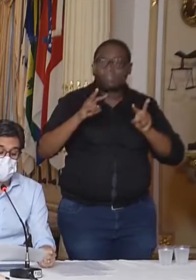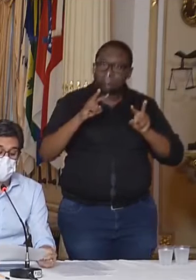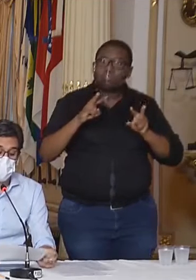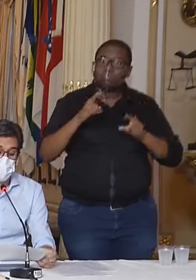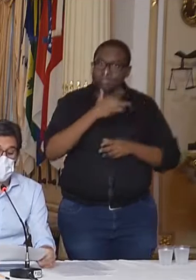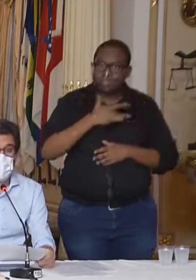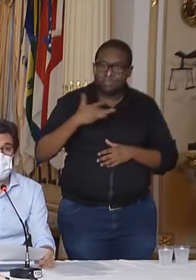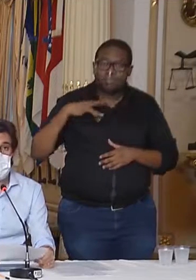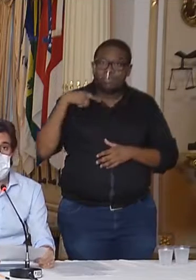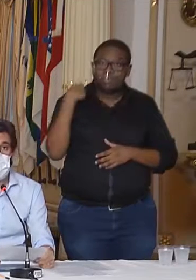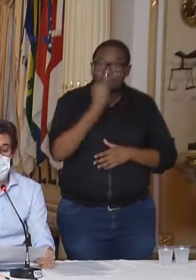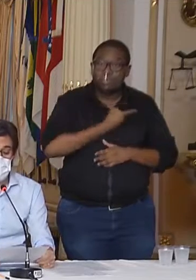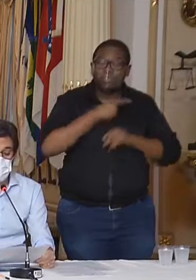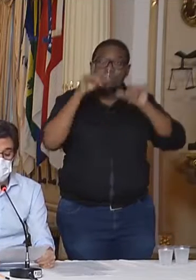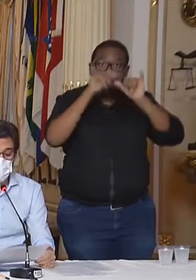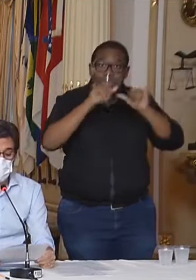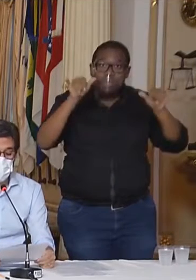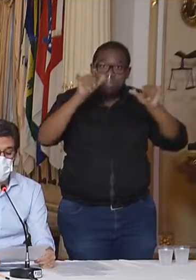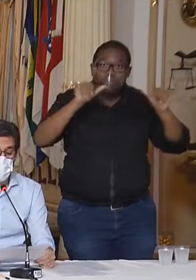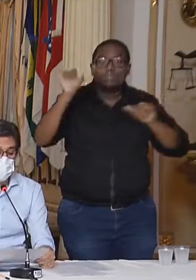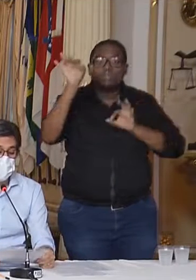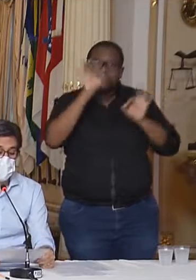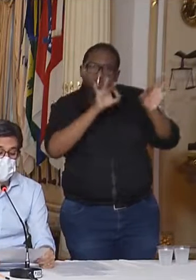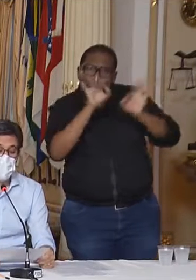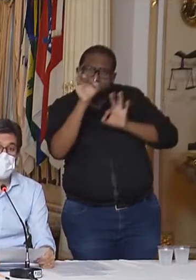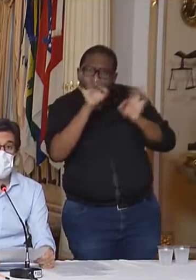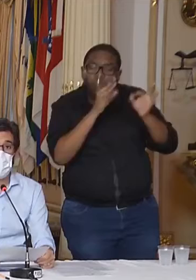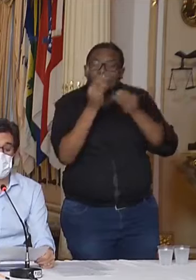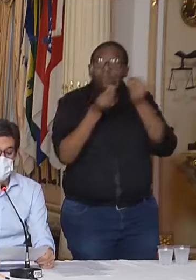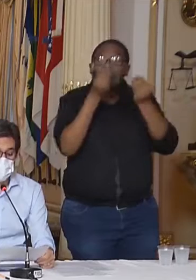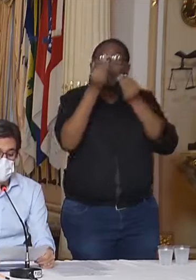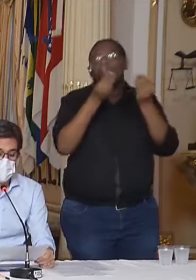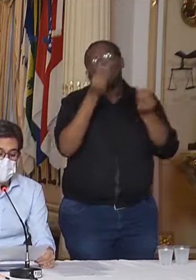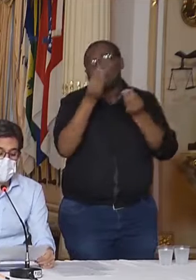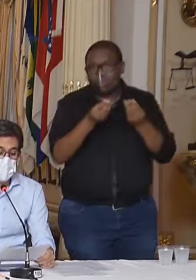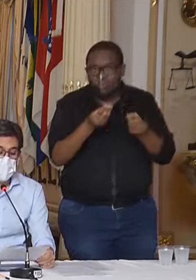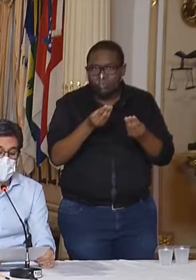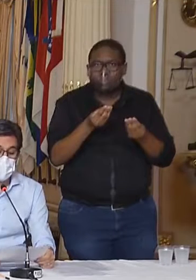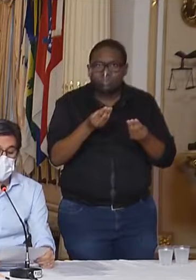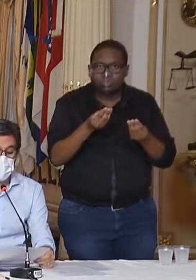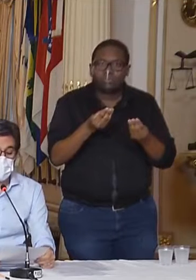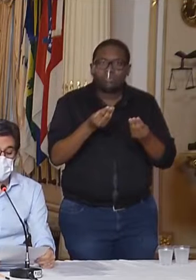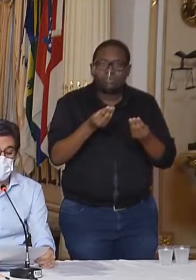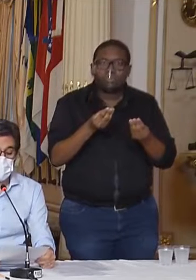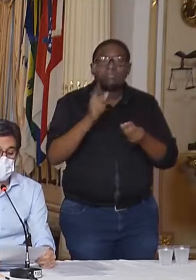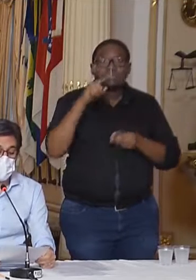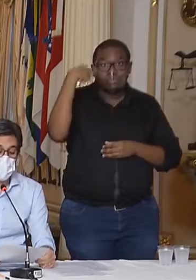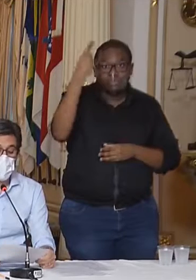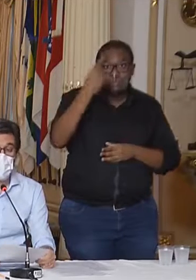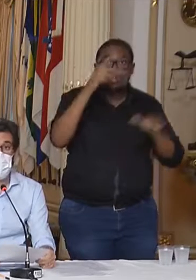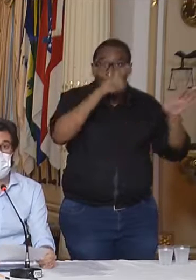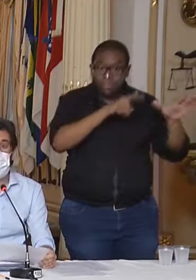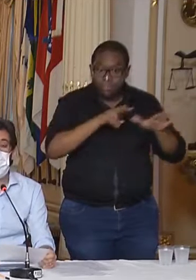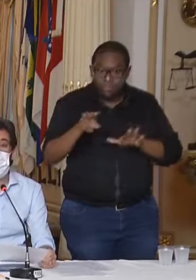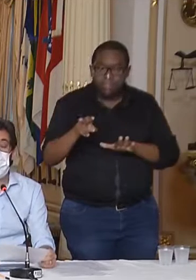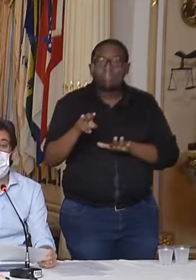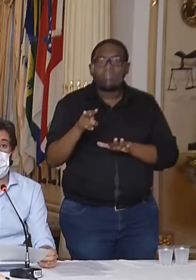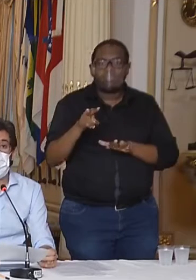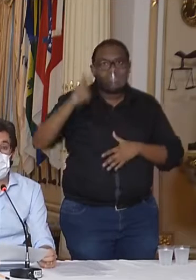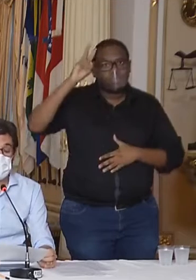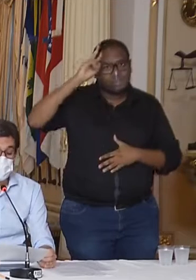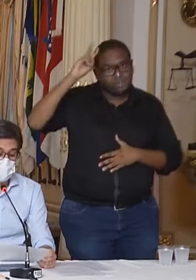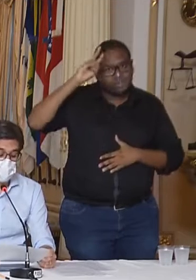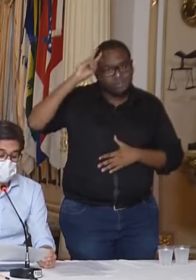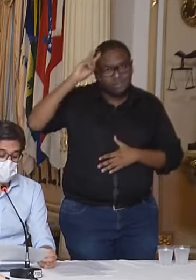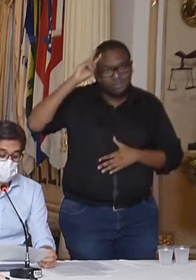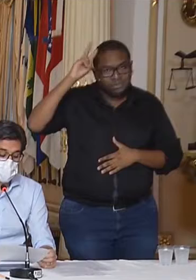gostaríamos de anunciar os ajustes de como se dará a implantação para a semana que vem, que começa na próxima segunda